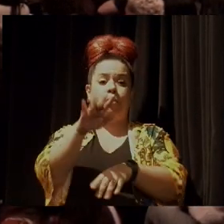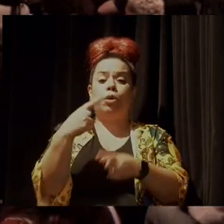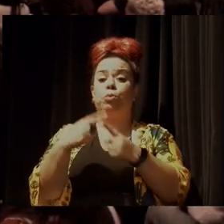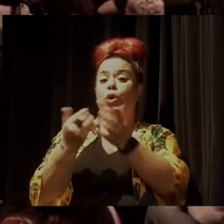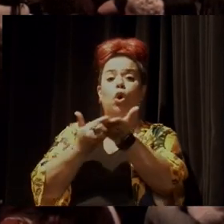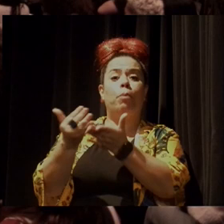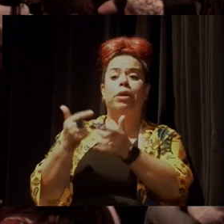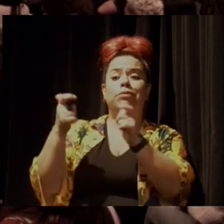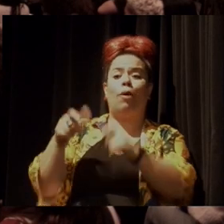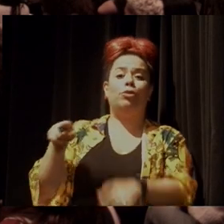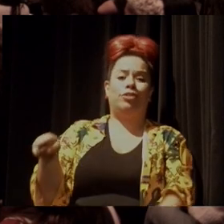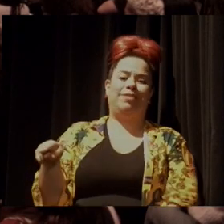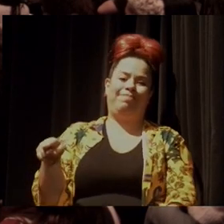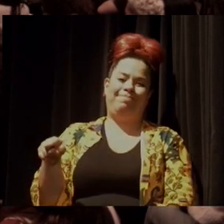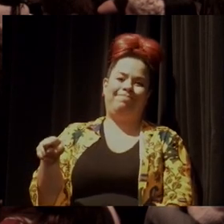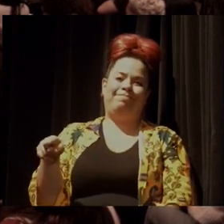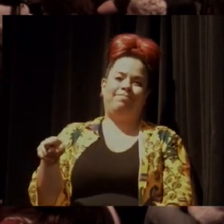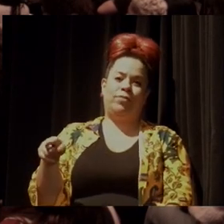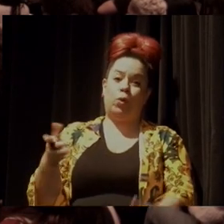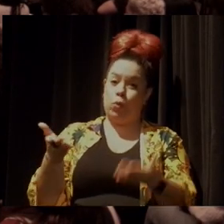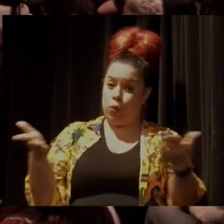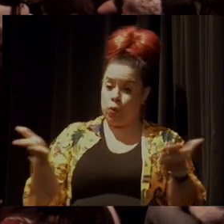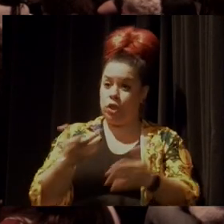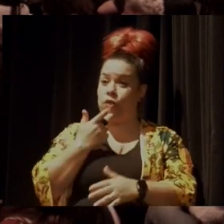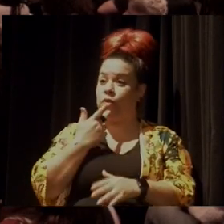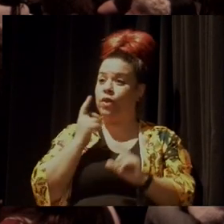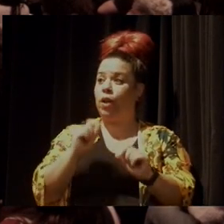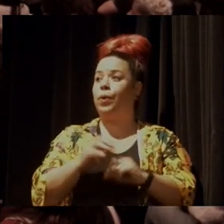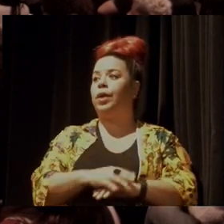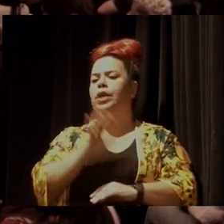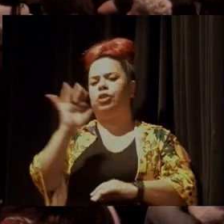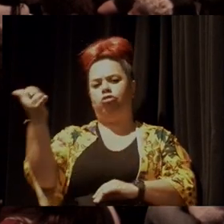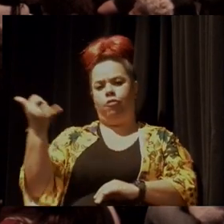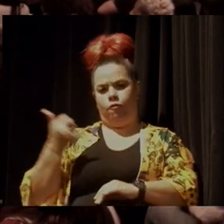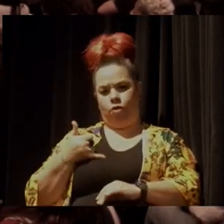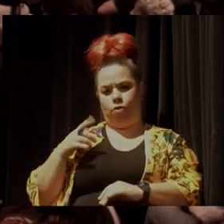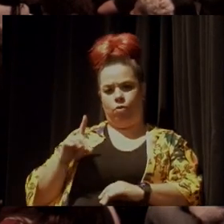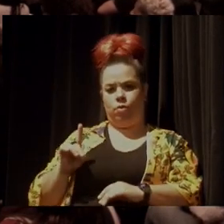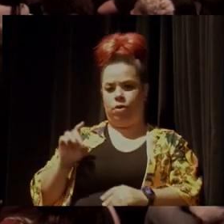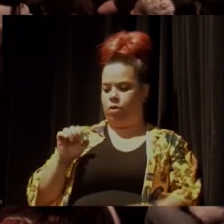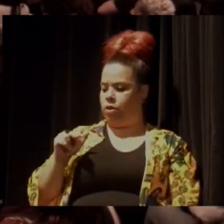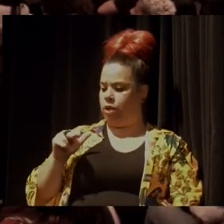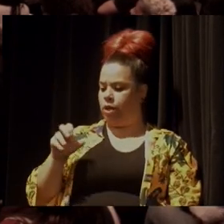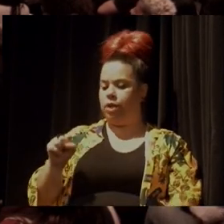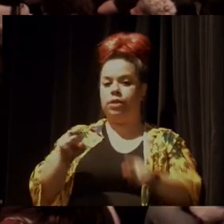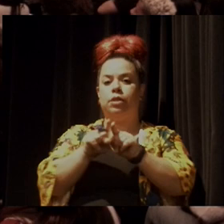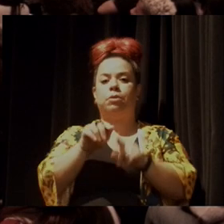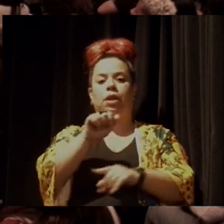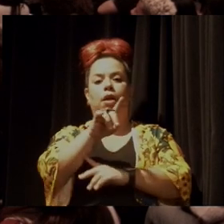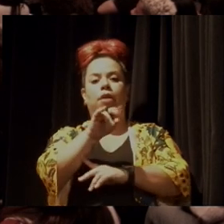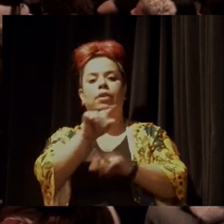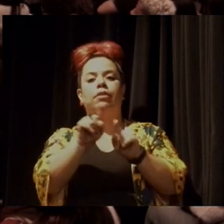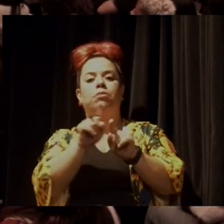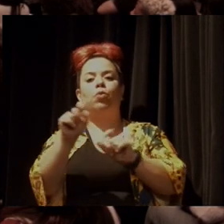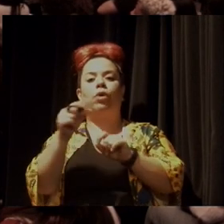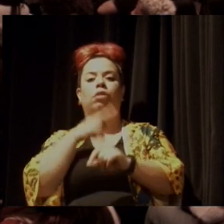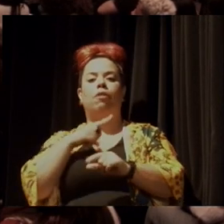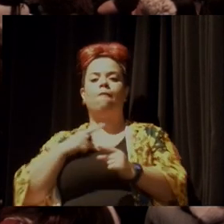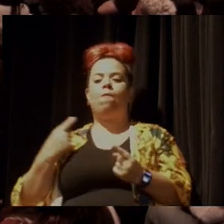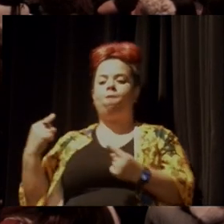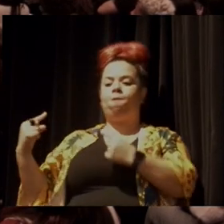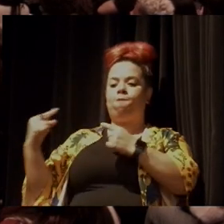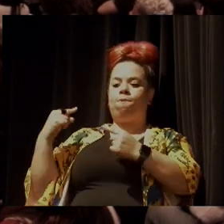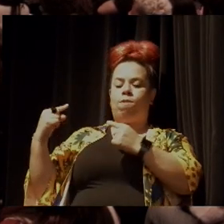começa por aí. Hoje a gente veio falar, já foi falado pela Denise, pela Adriana, das ameaças e dos